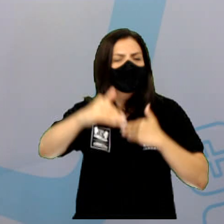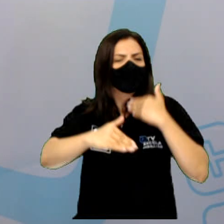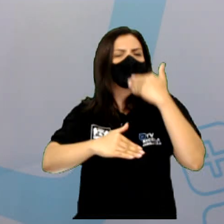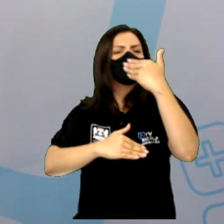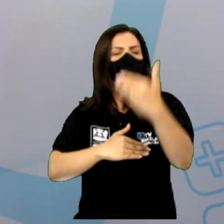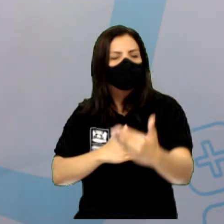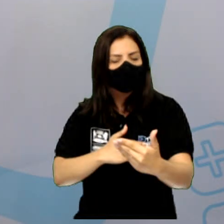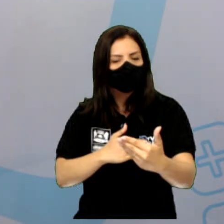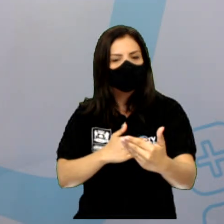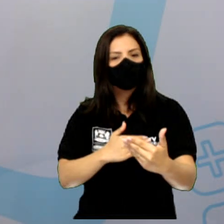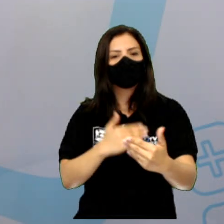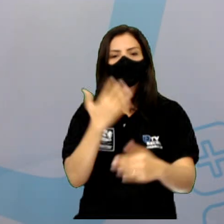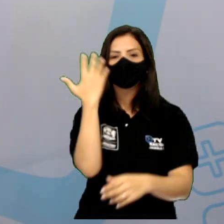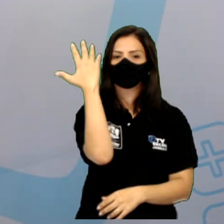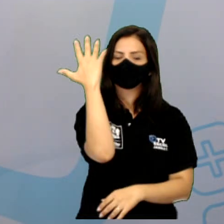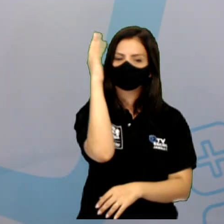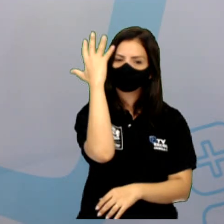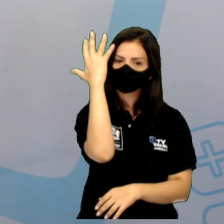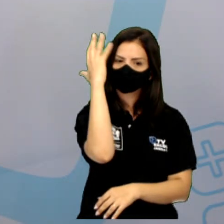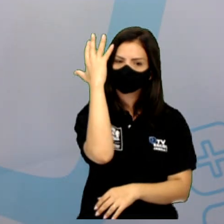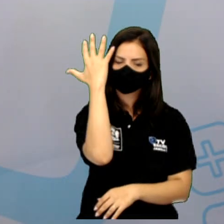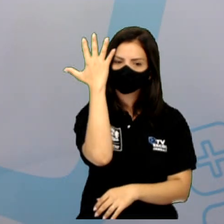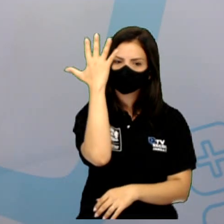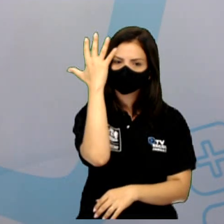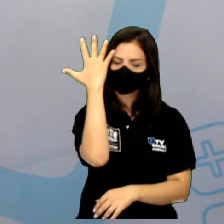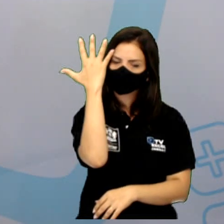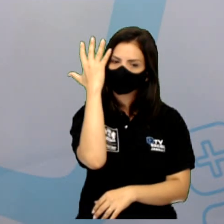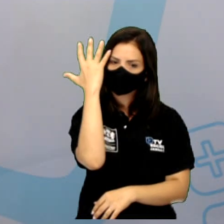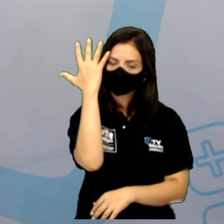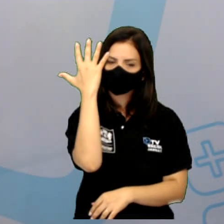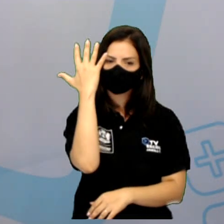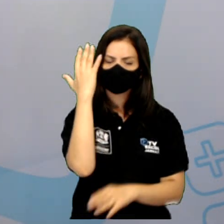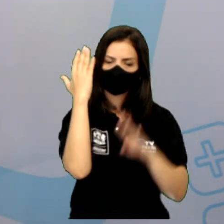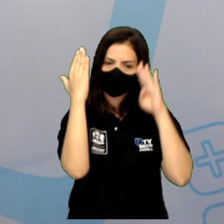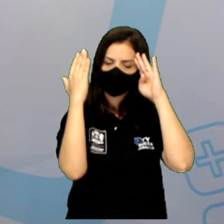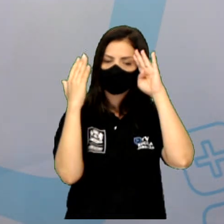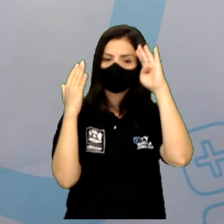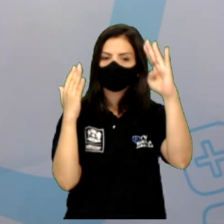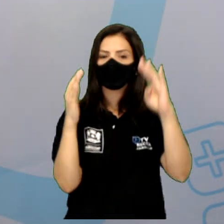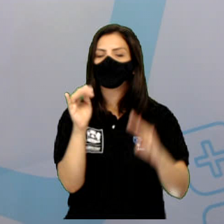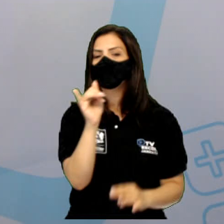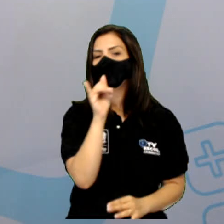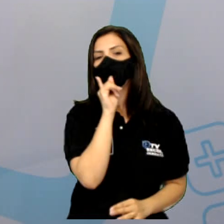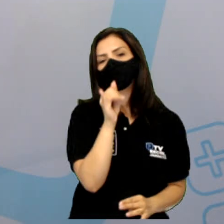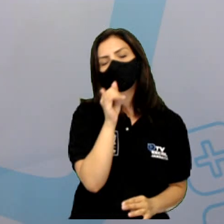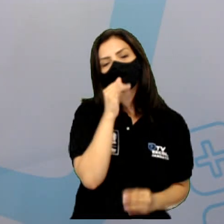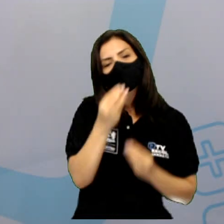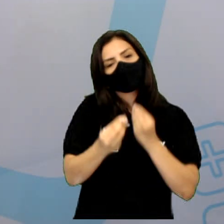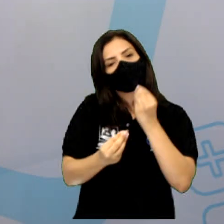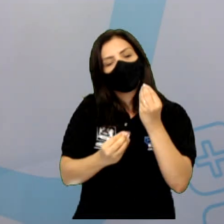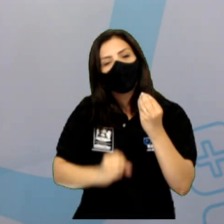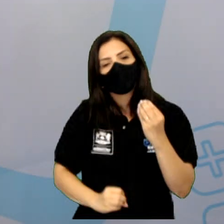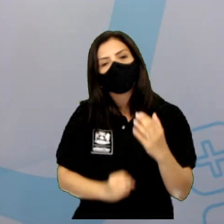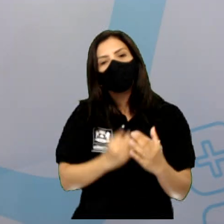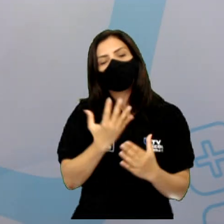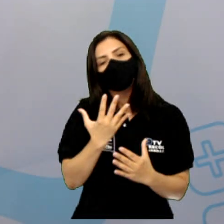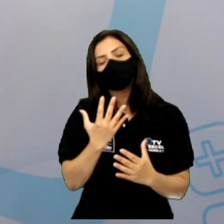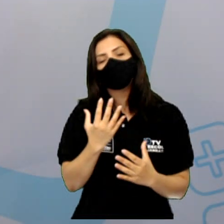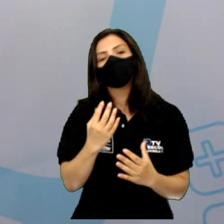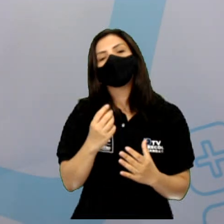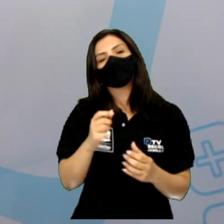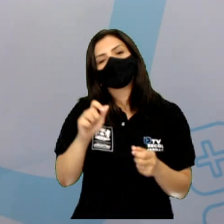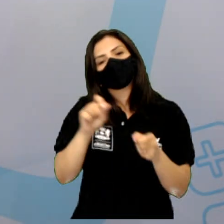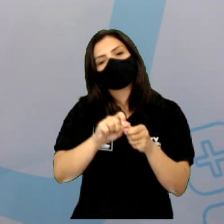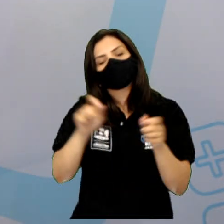em que a planta, a planta que é um dos principais exemplos de produtores, ela